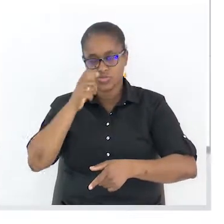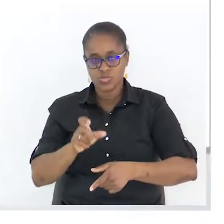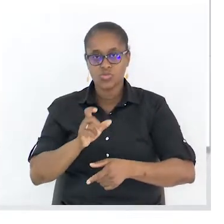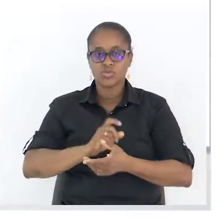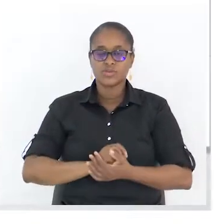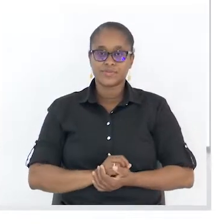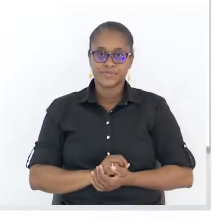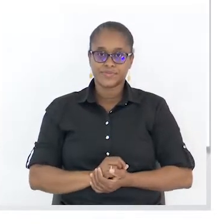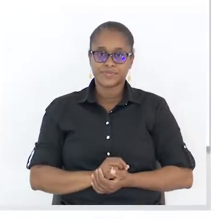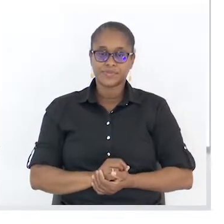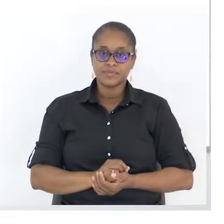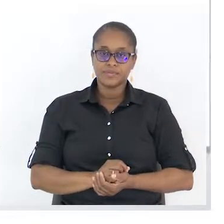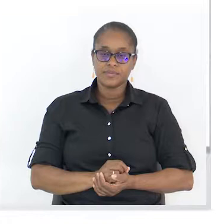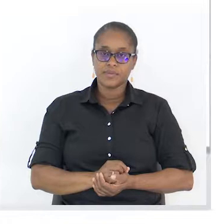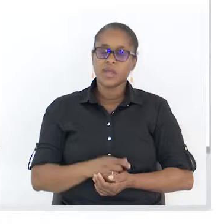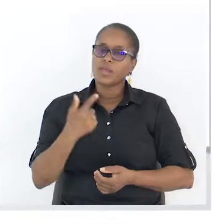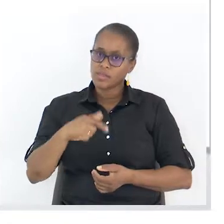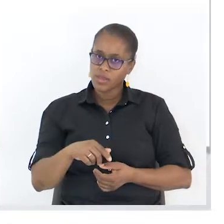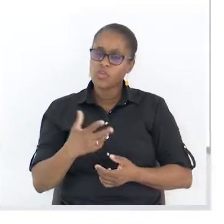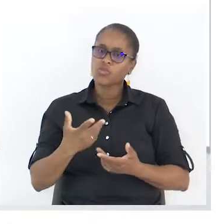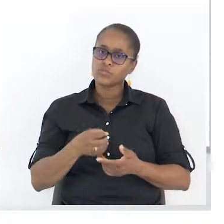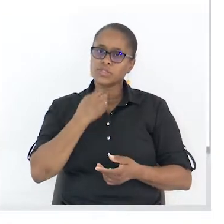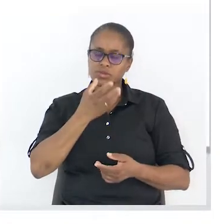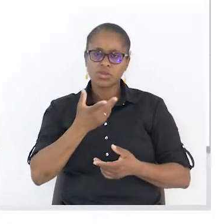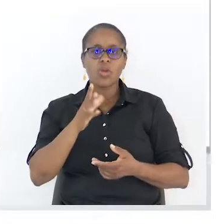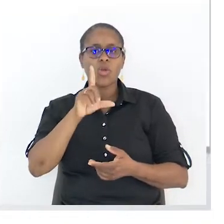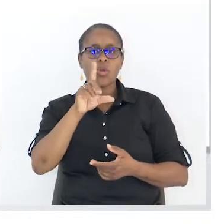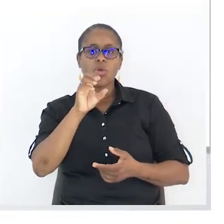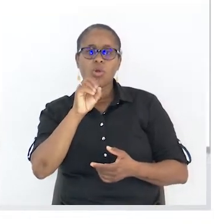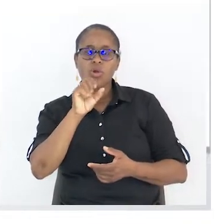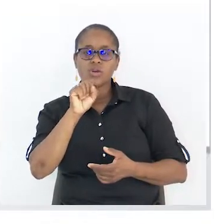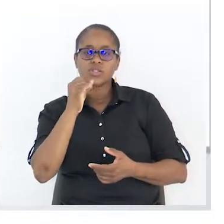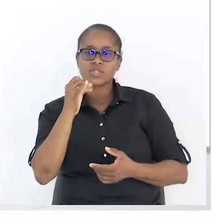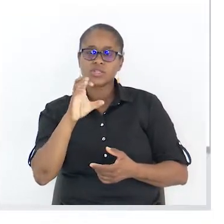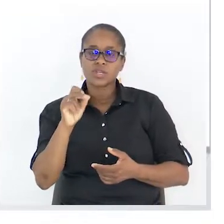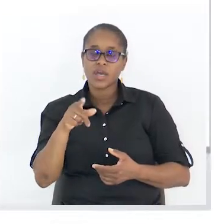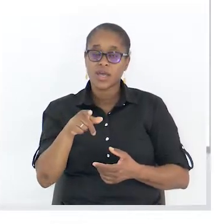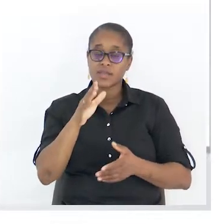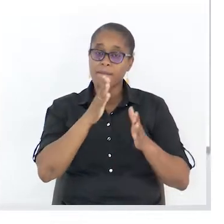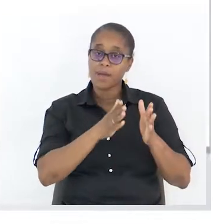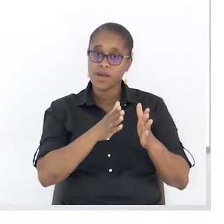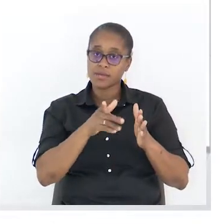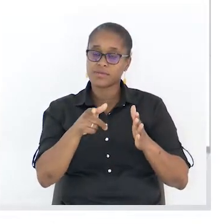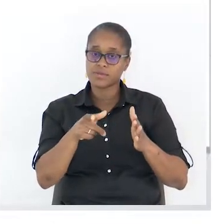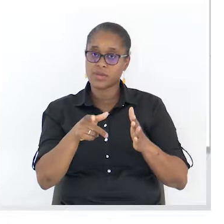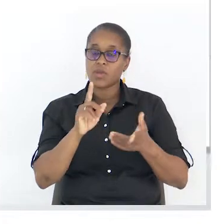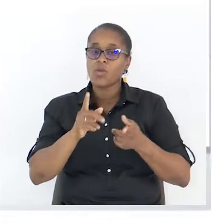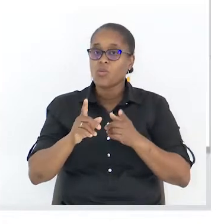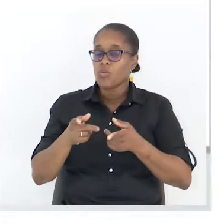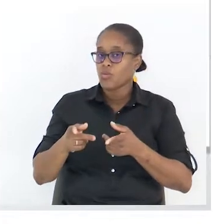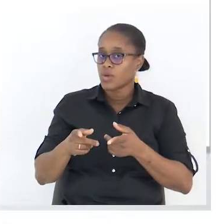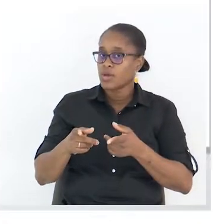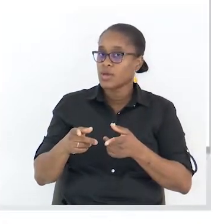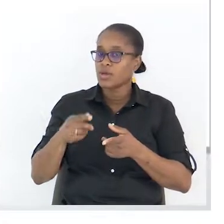lógica. Essa parte corresponde àquilo que é uma ideia, essa ideia lógica,